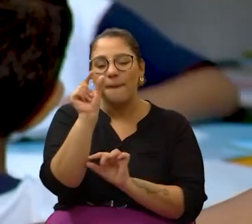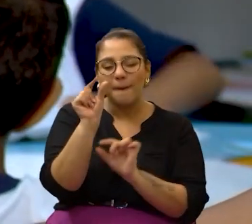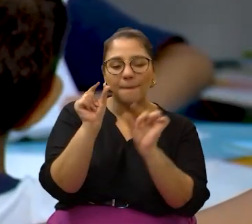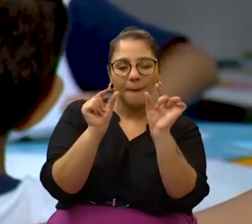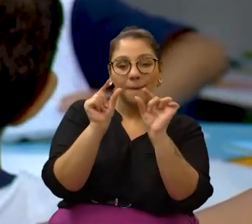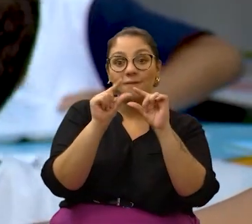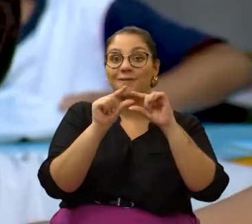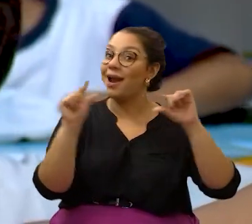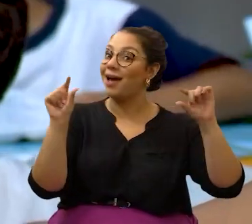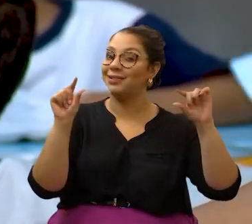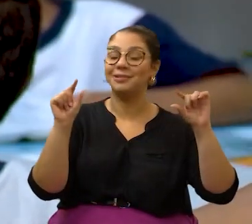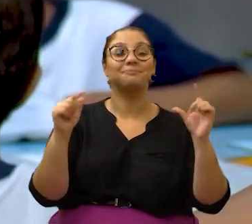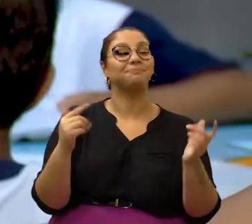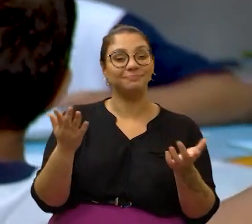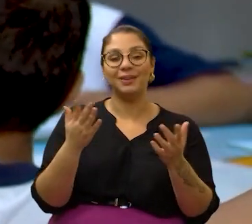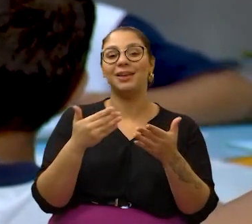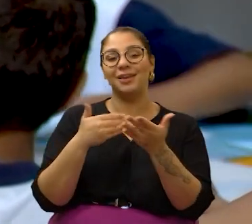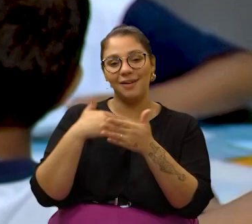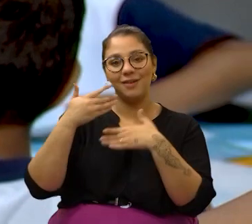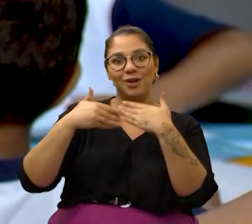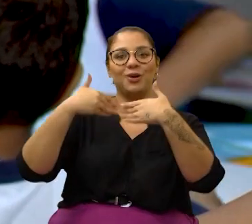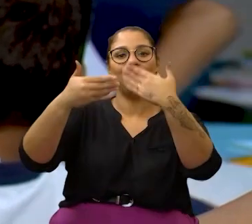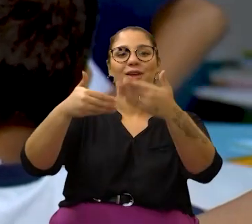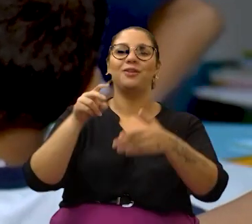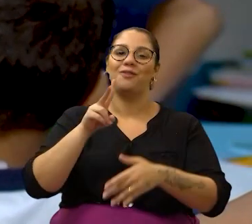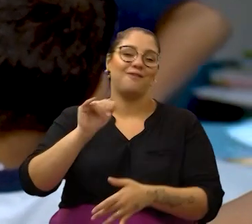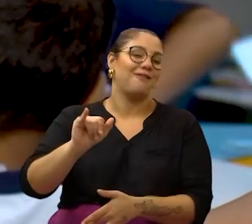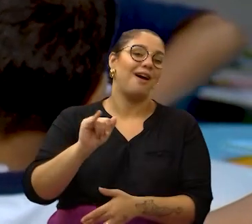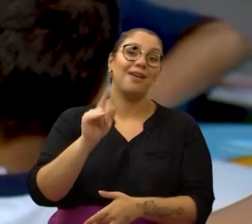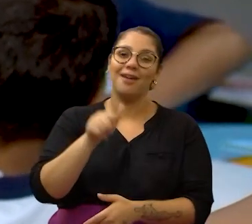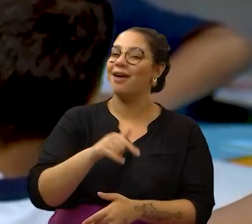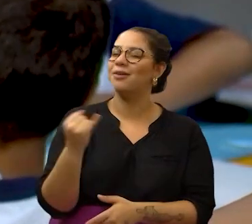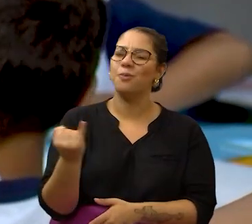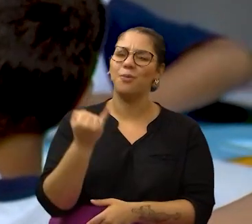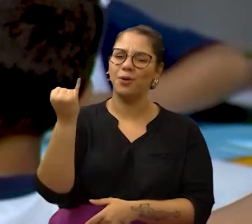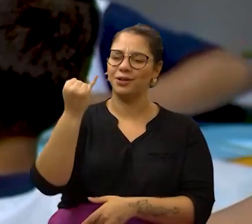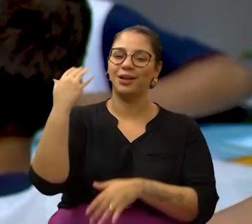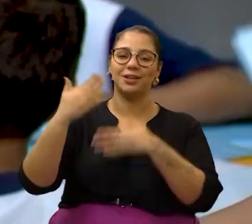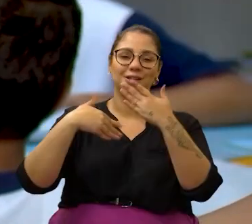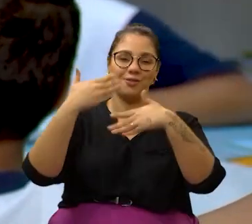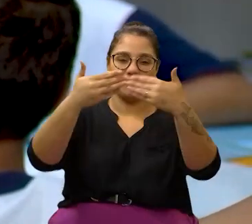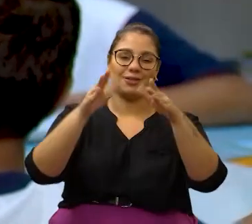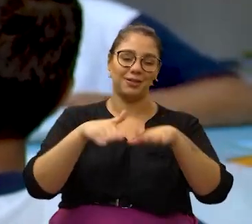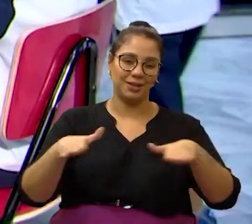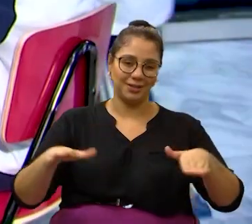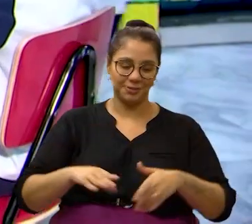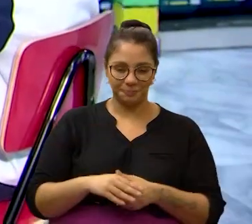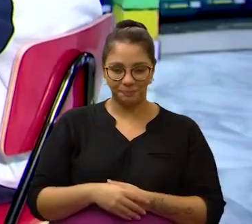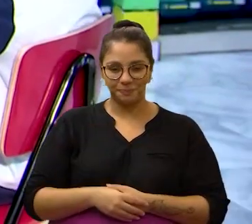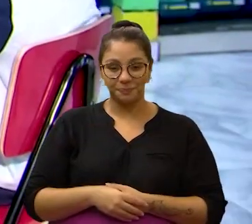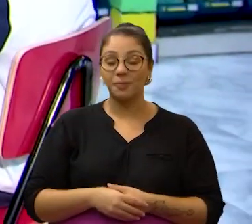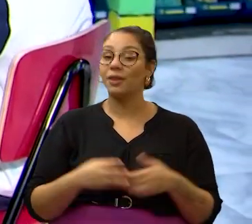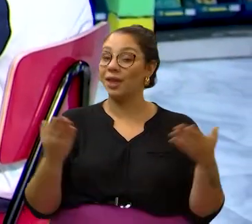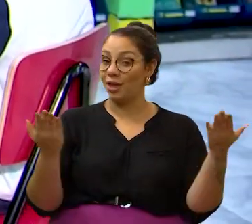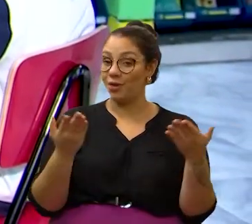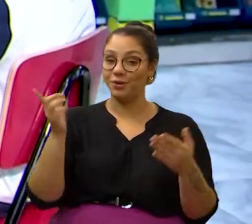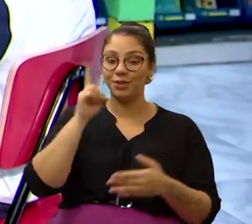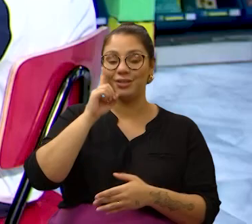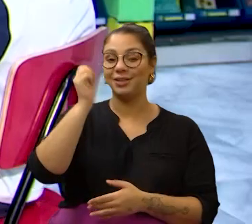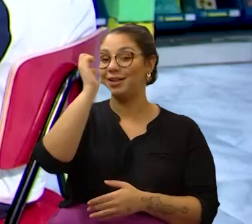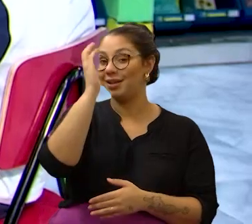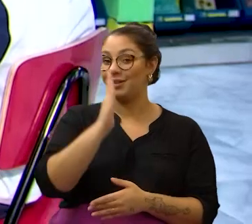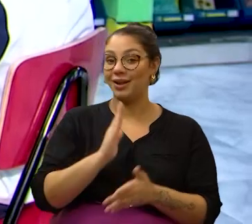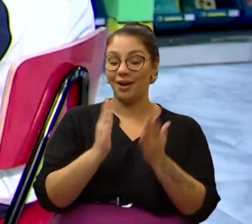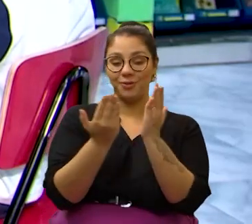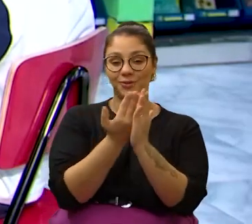palavras, frases, isso vai se ampliando. É bem bacana e muito importante para o desenvolvimento deles. E hoje, no Dia Nacional do